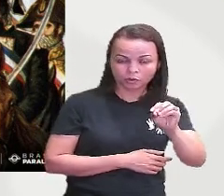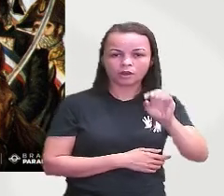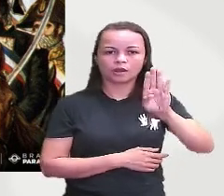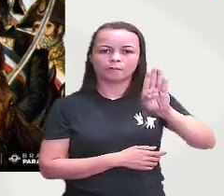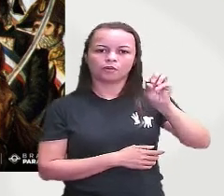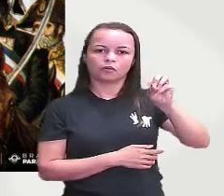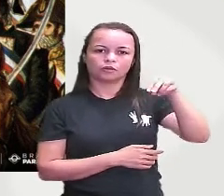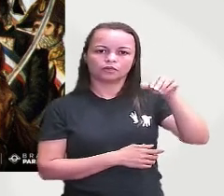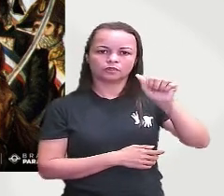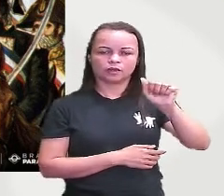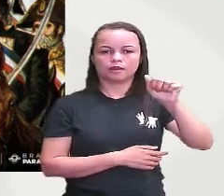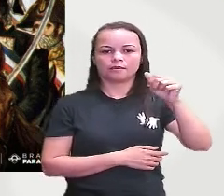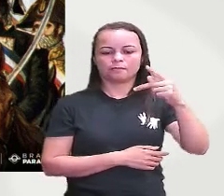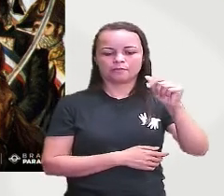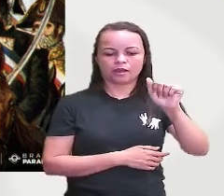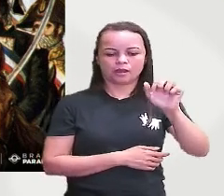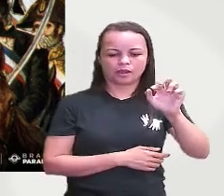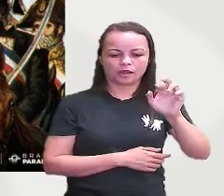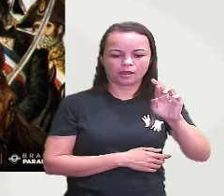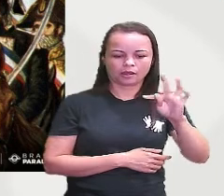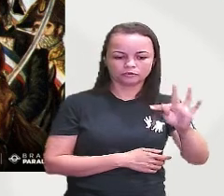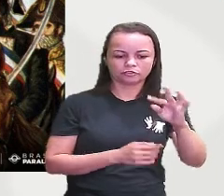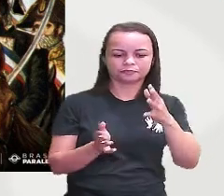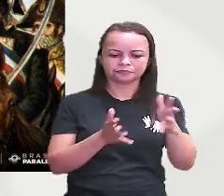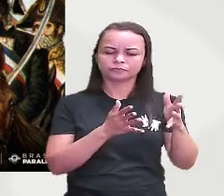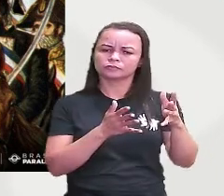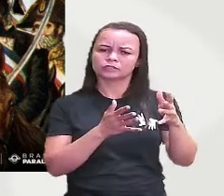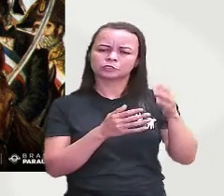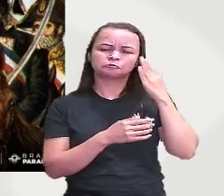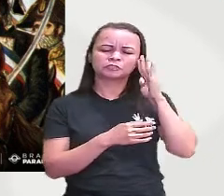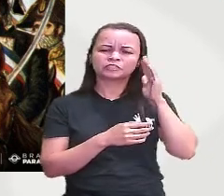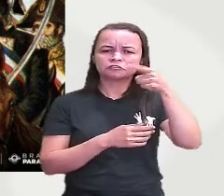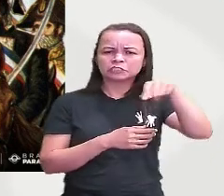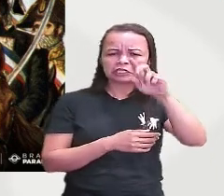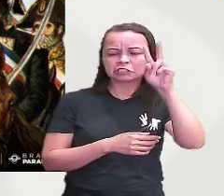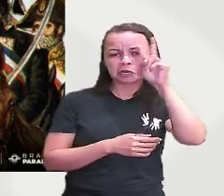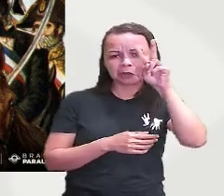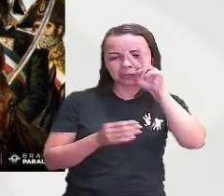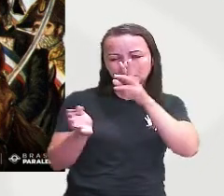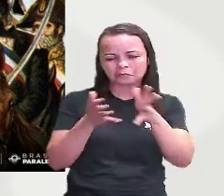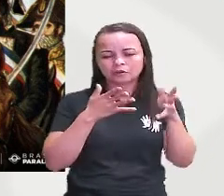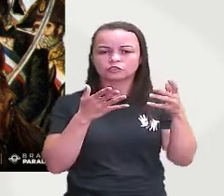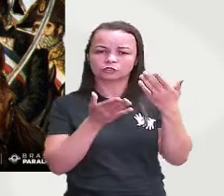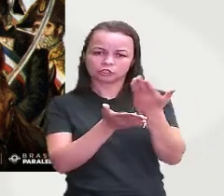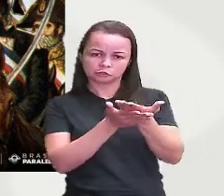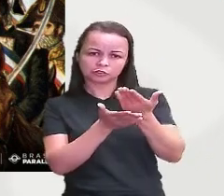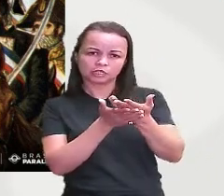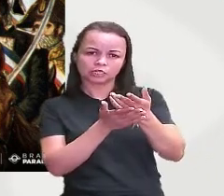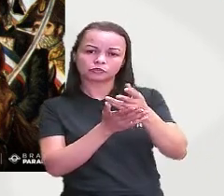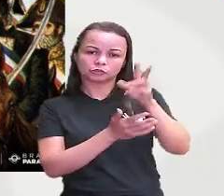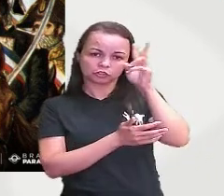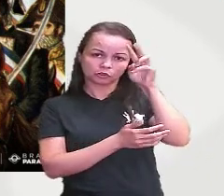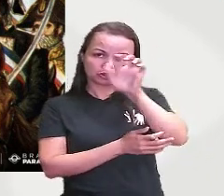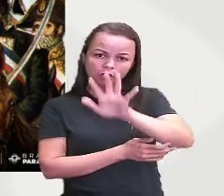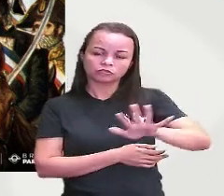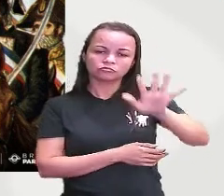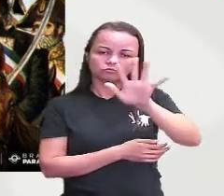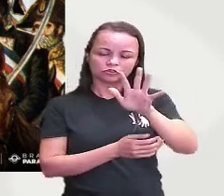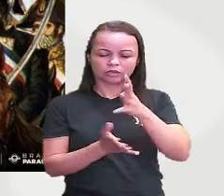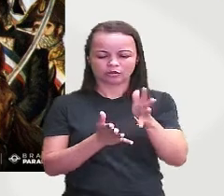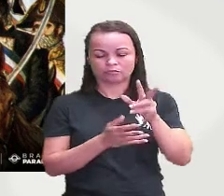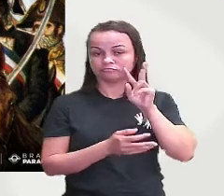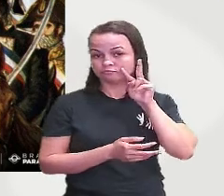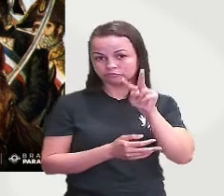ele é sempre mencionado quando a gente está estudando a história geral e vamos ver ali